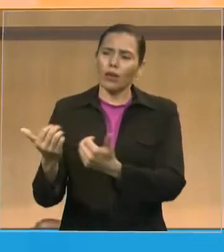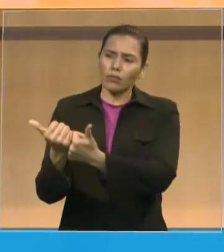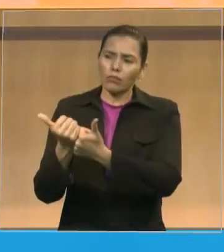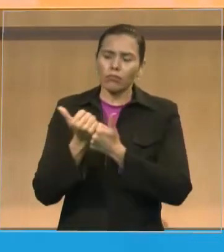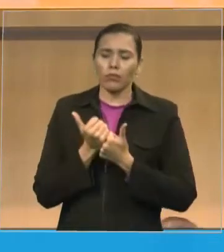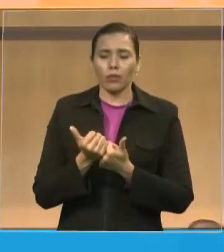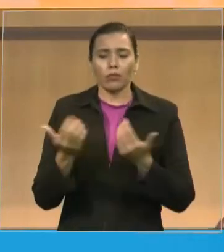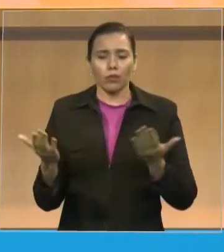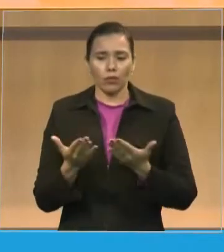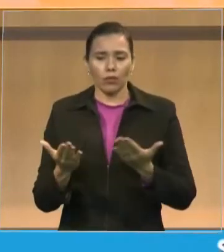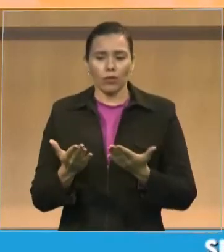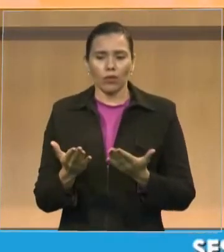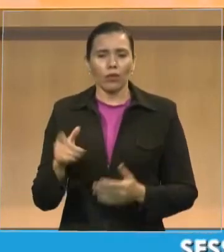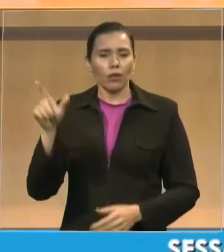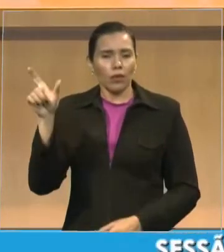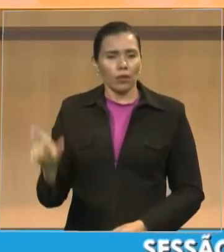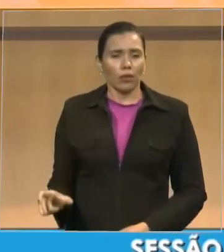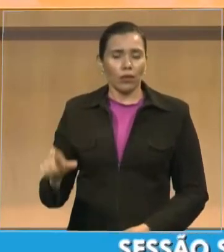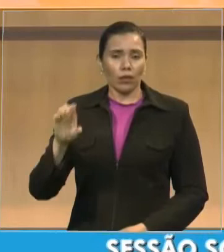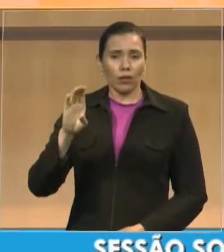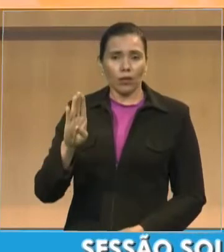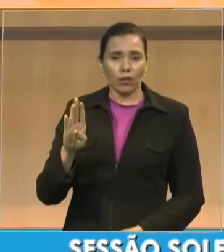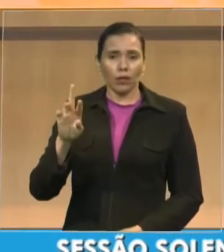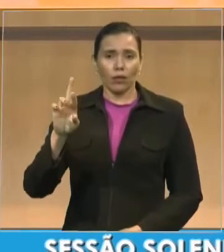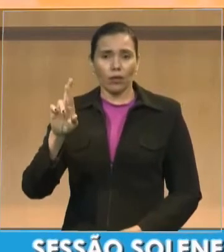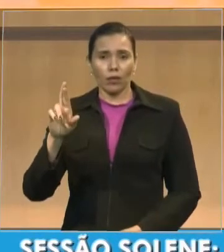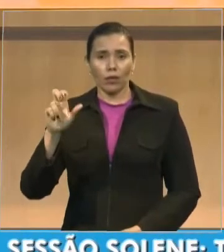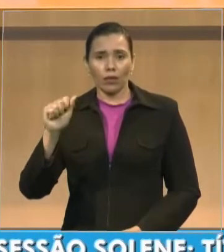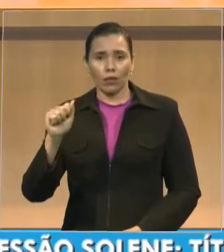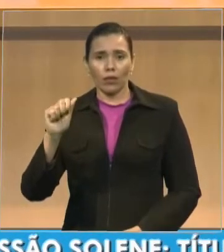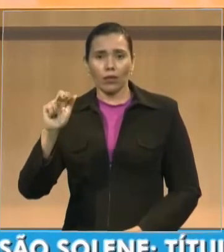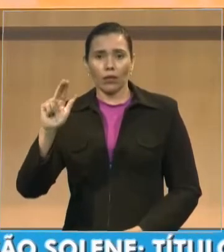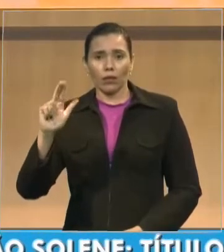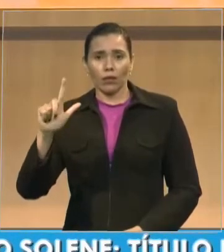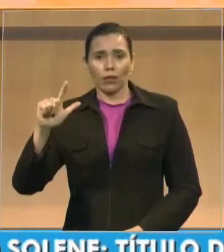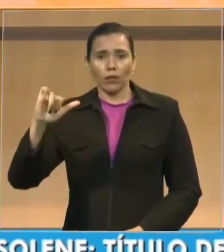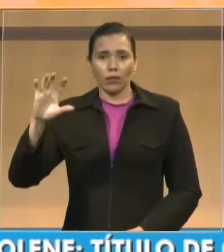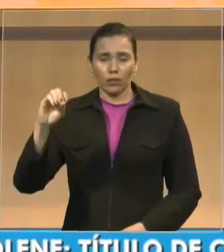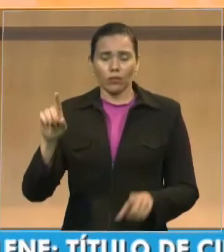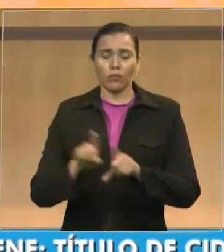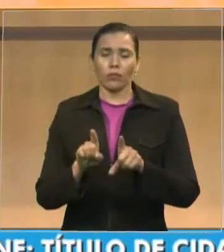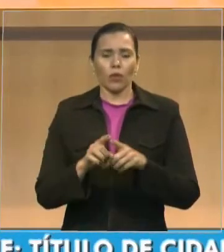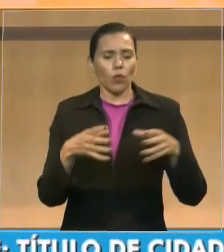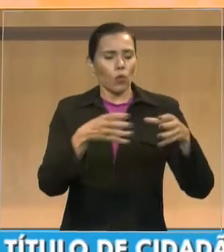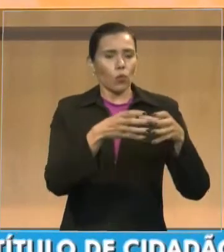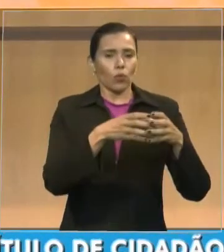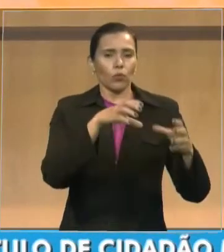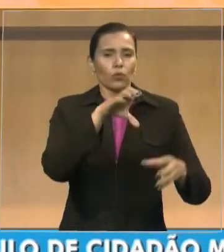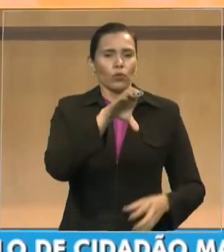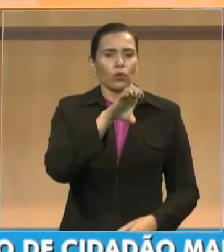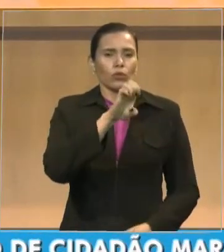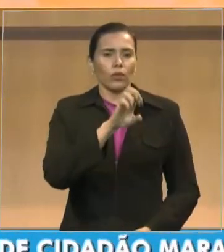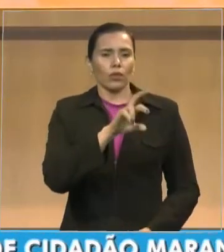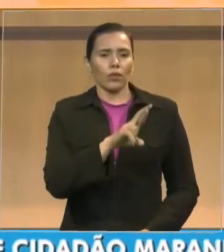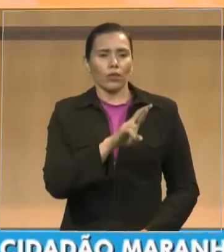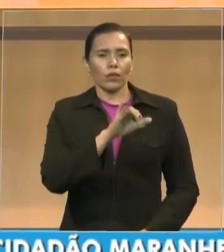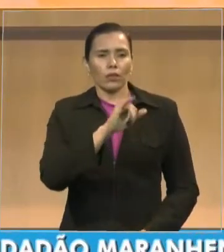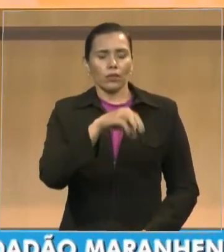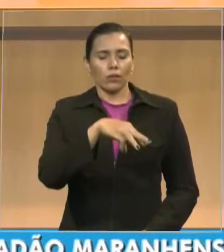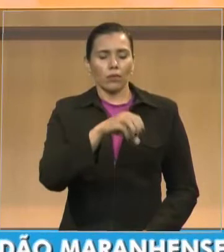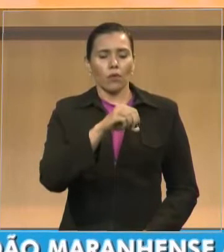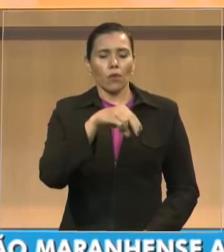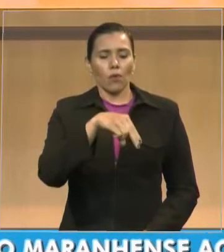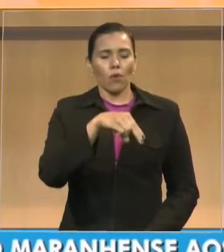momento na pessoa do braulio do seu bandeira o cerimonial que está nos ajudando nessa sessão muito obrigado